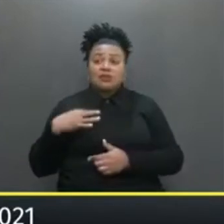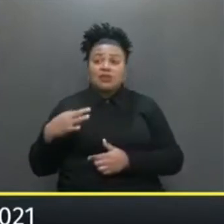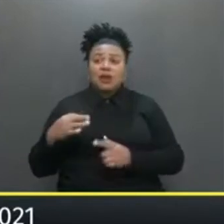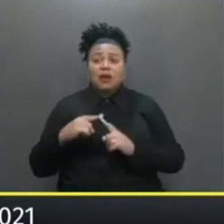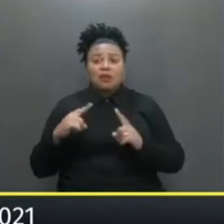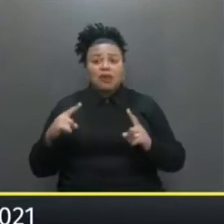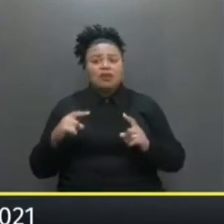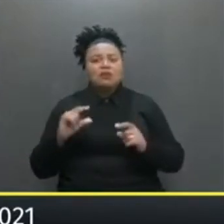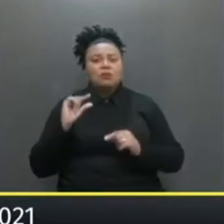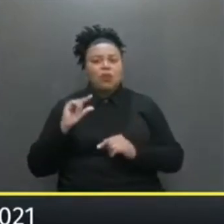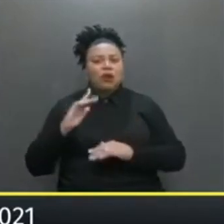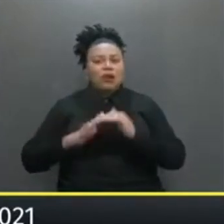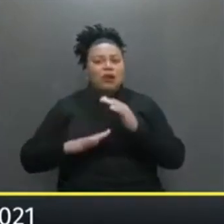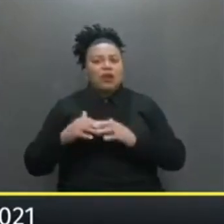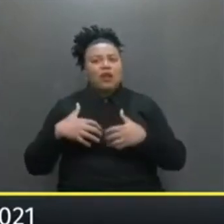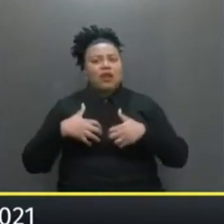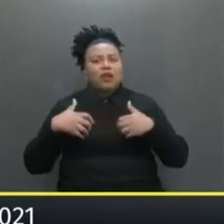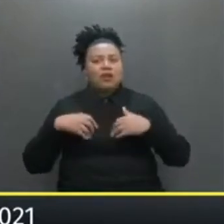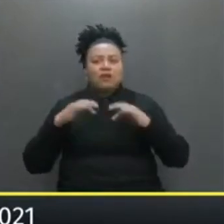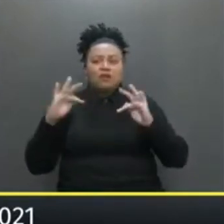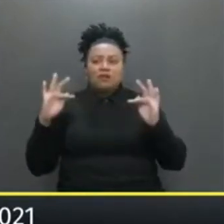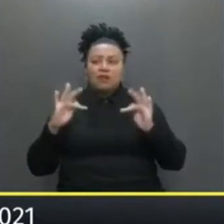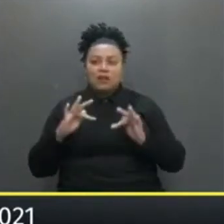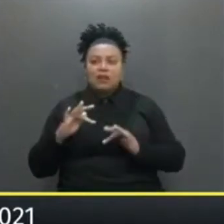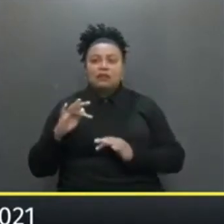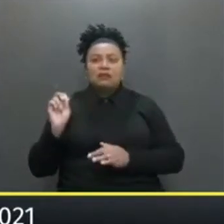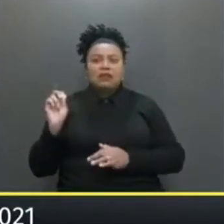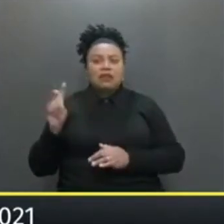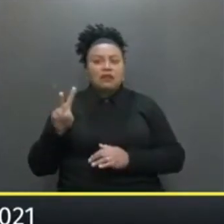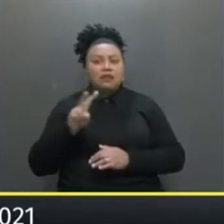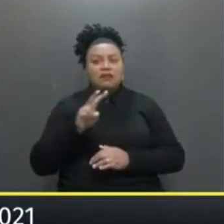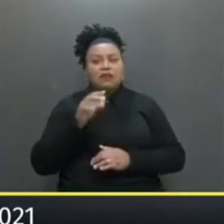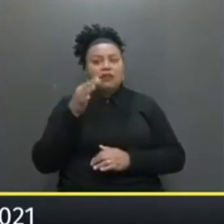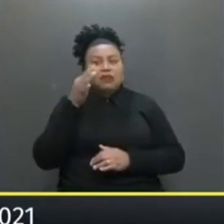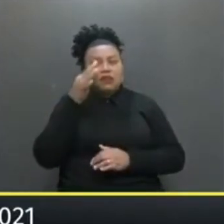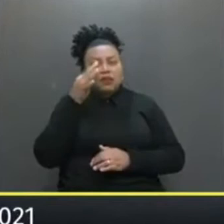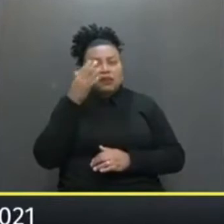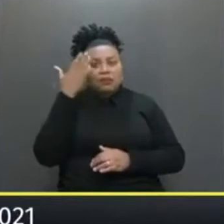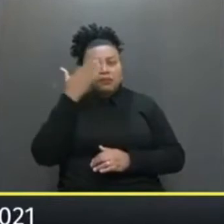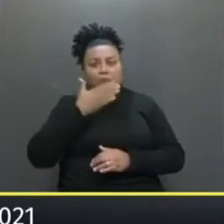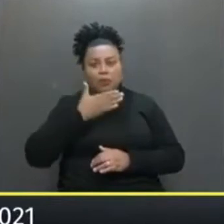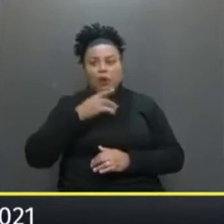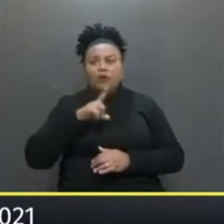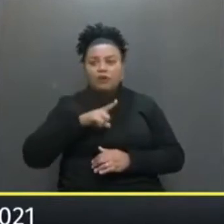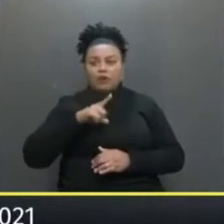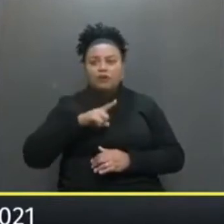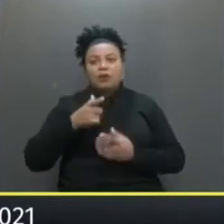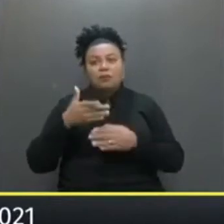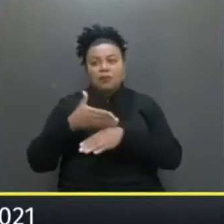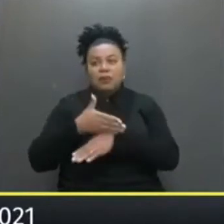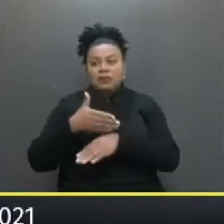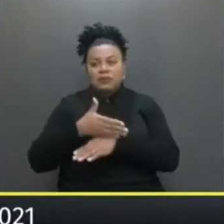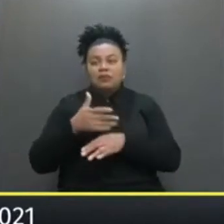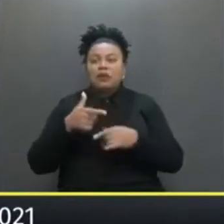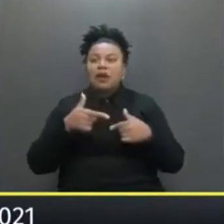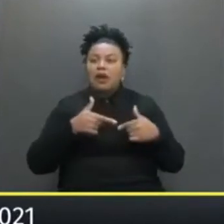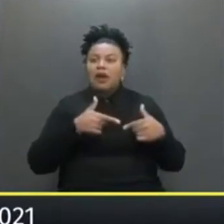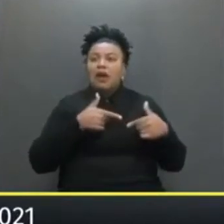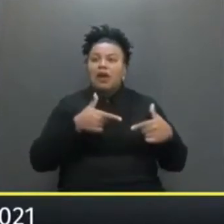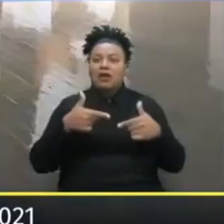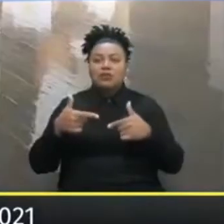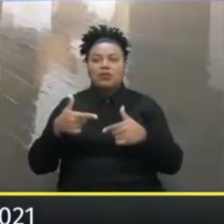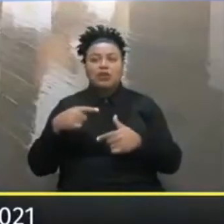atitudes De efeito prático Eu fico feliz aqui E eu vi Fui testemunha Ocular disso E fui participante Também das ações